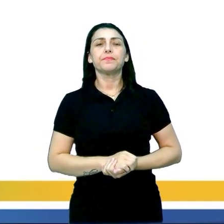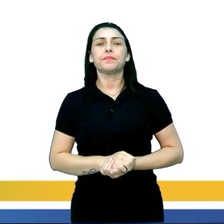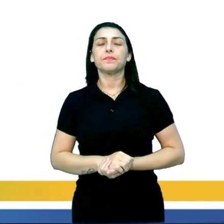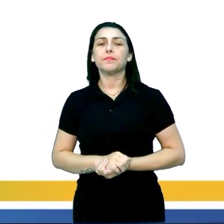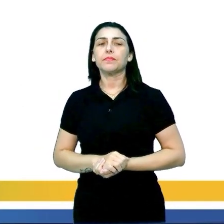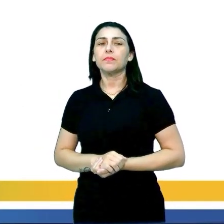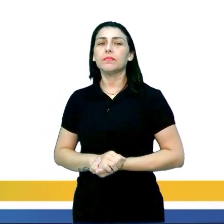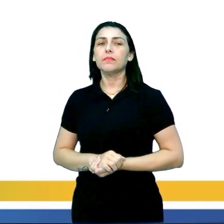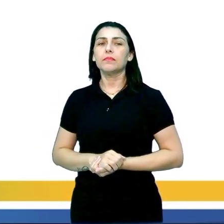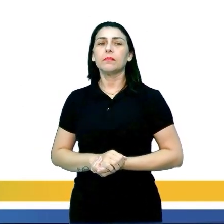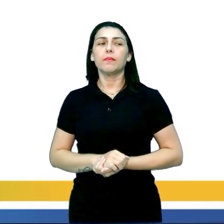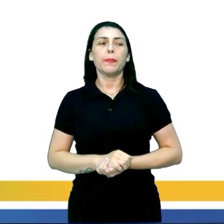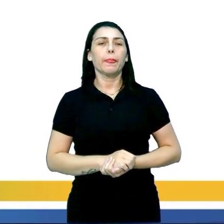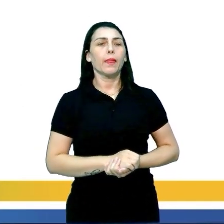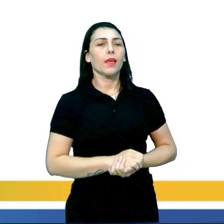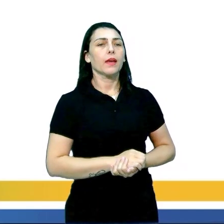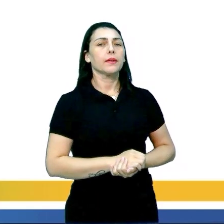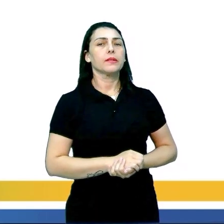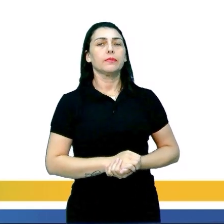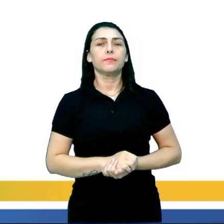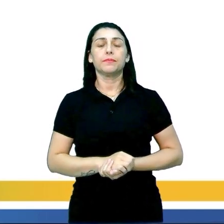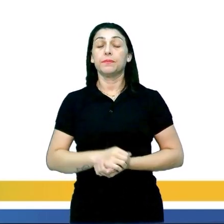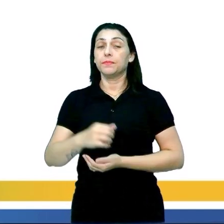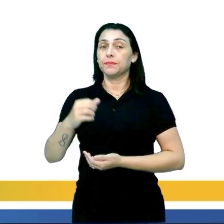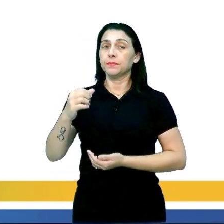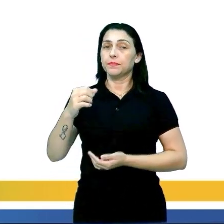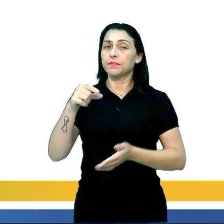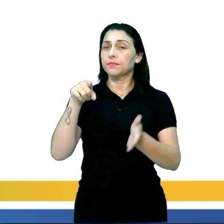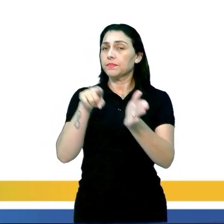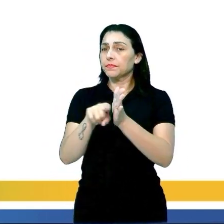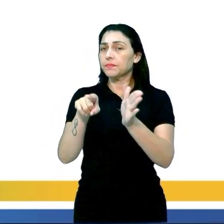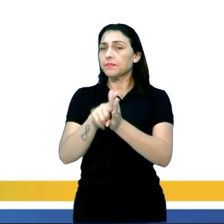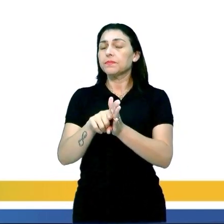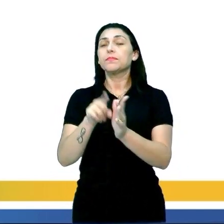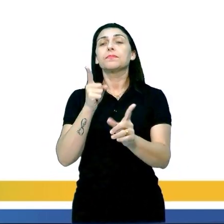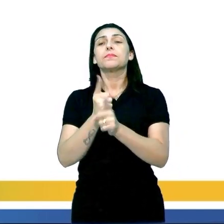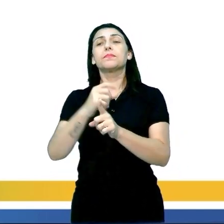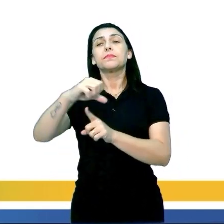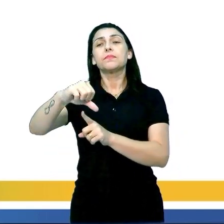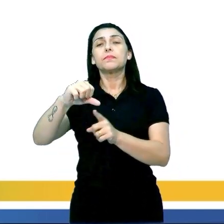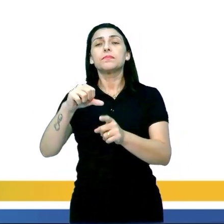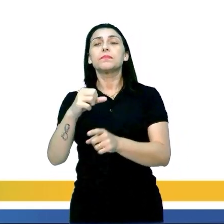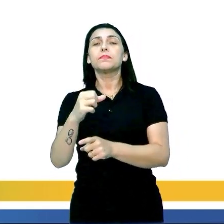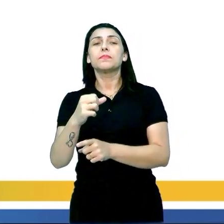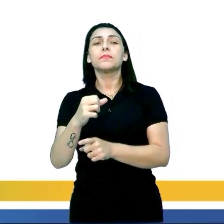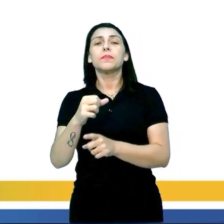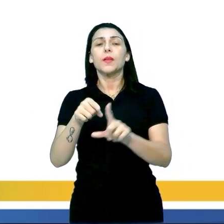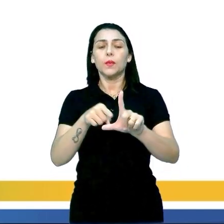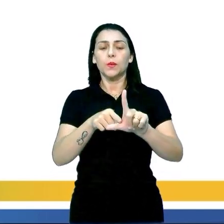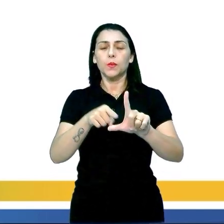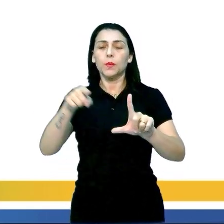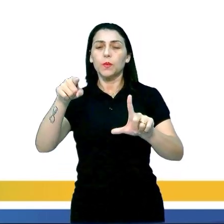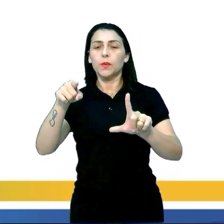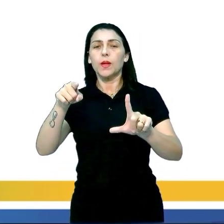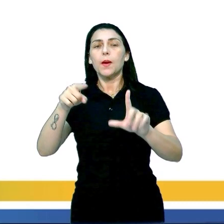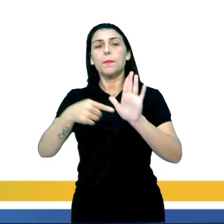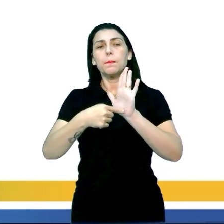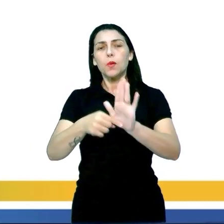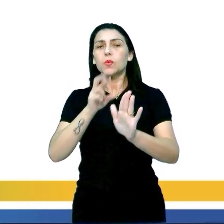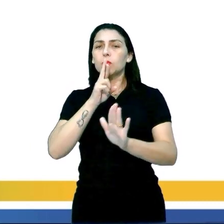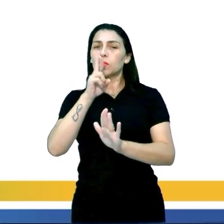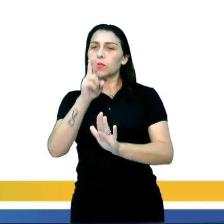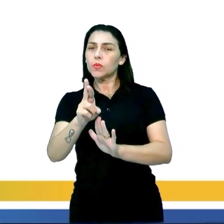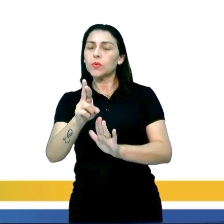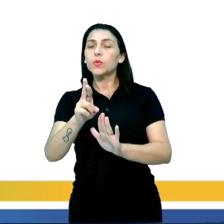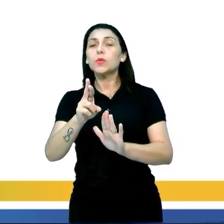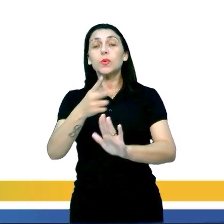Tá? Vamos lá. Questão 9, encontrado no livro de vocês. O gráfico à direita mostra o resultado